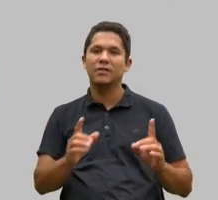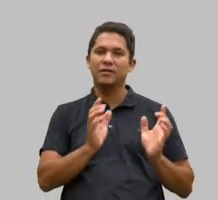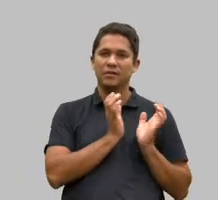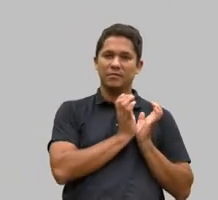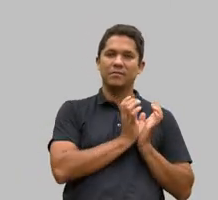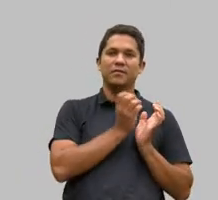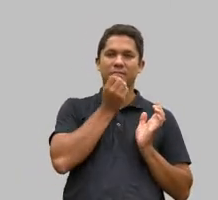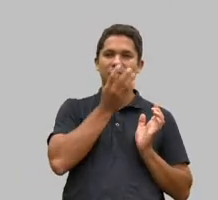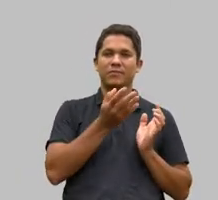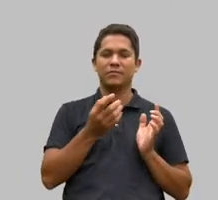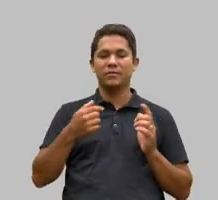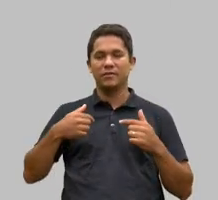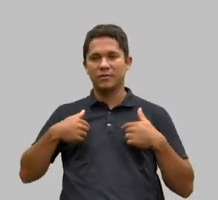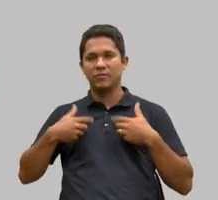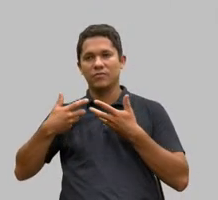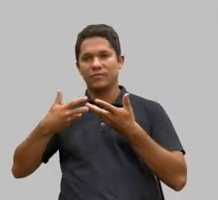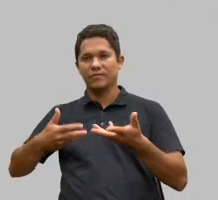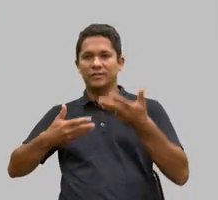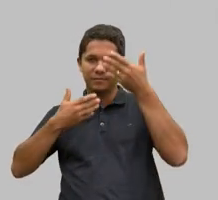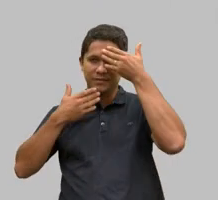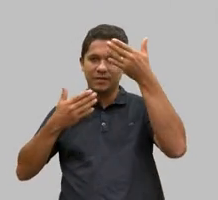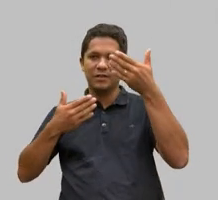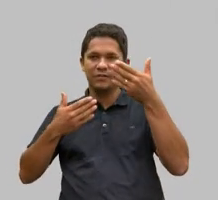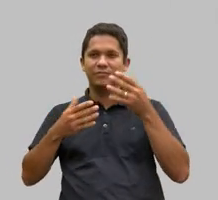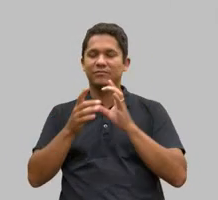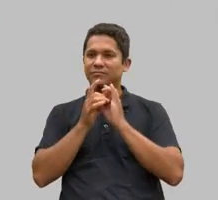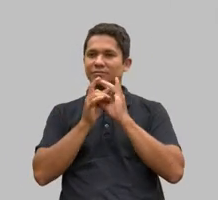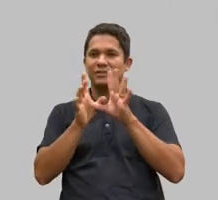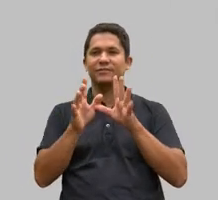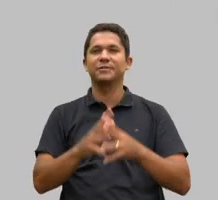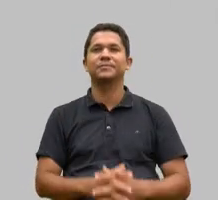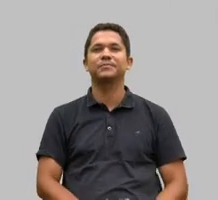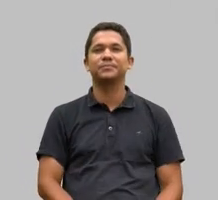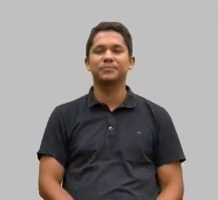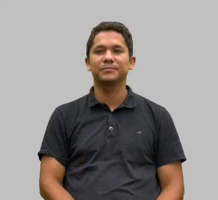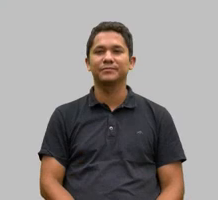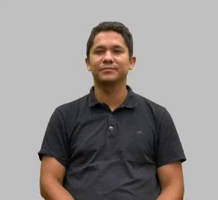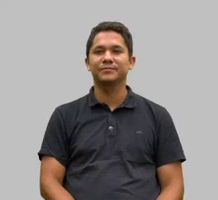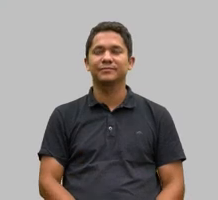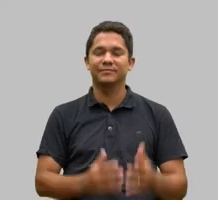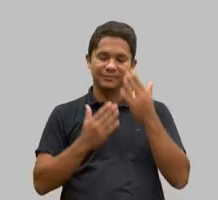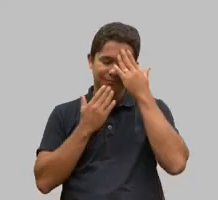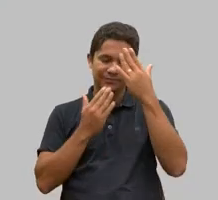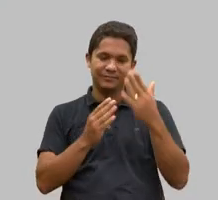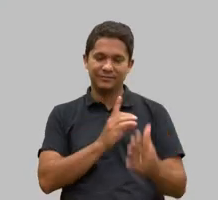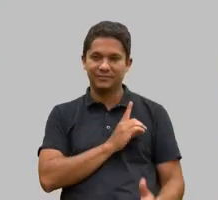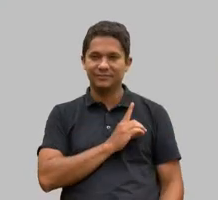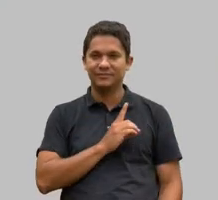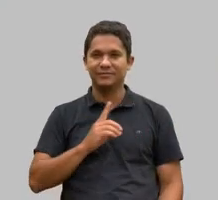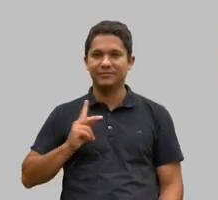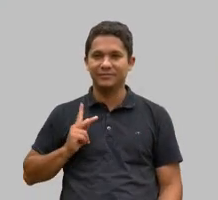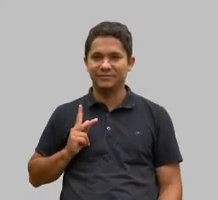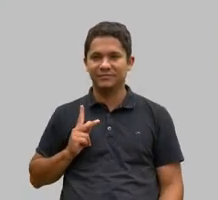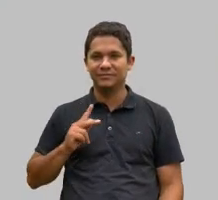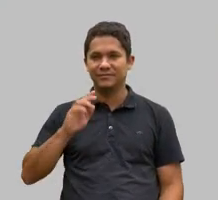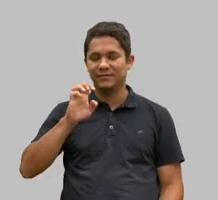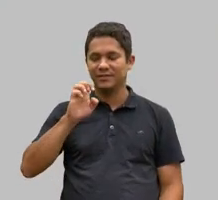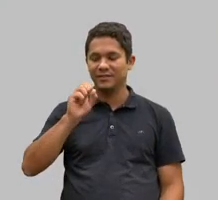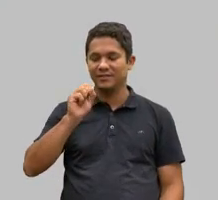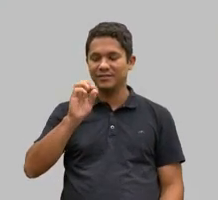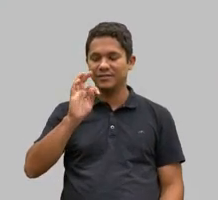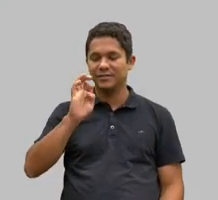Obrigado. Obrigado, nosso defensor, Estevam Machado de Assis.